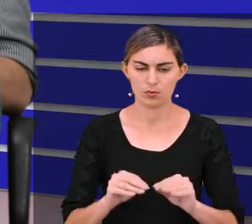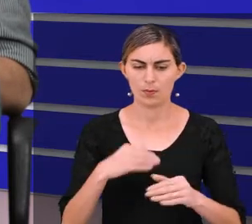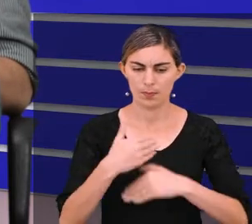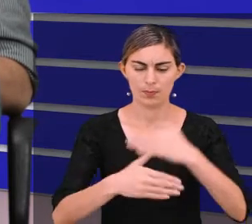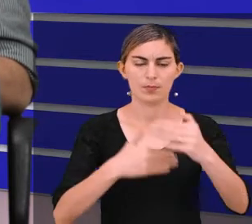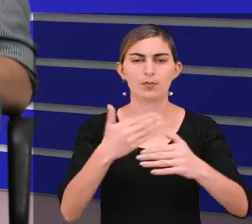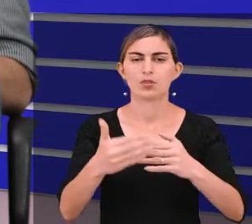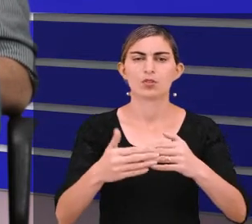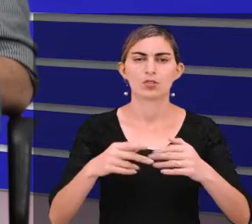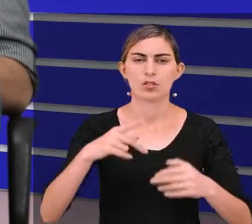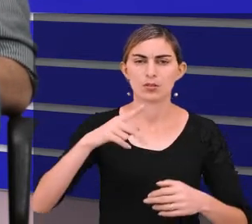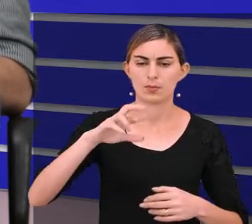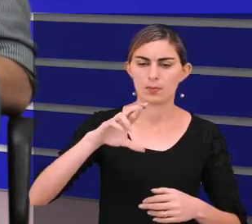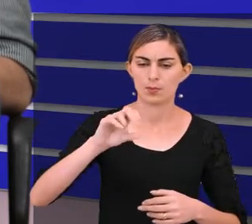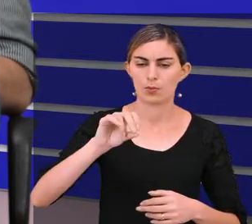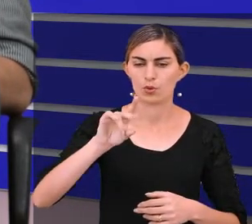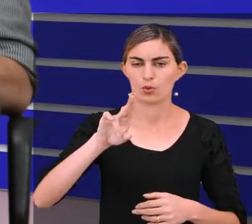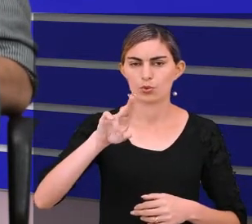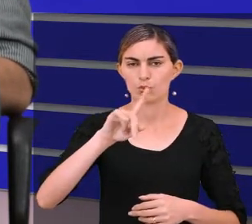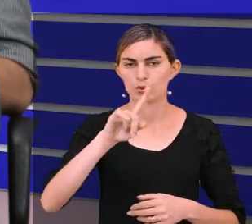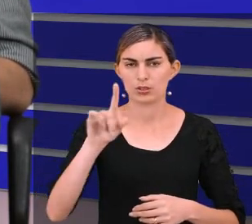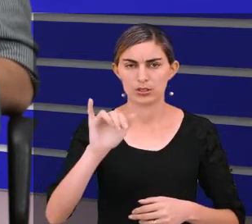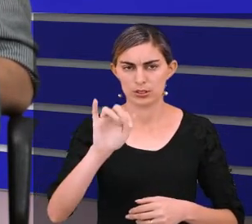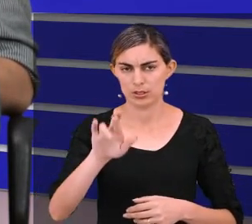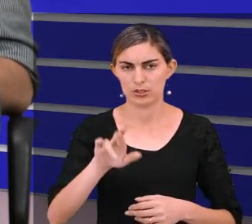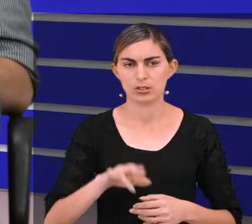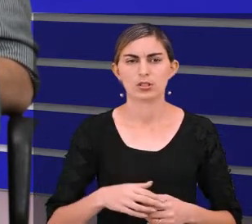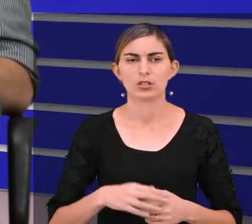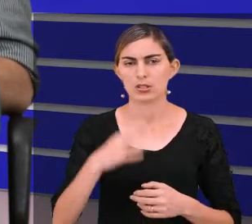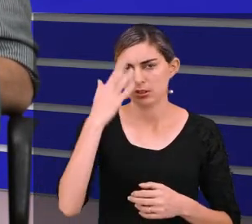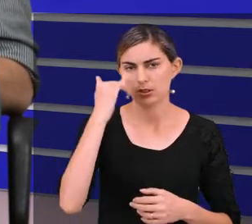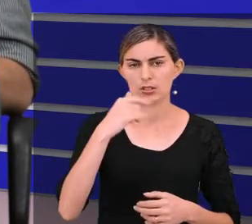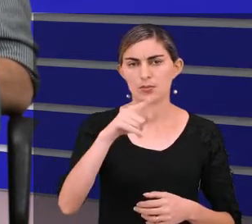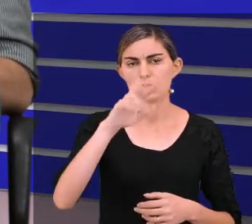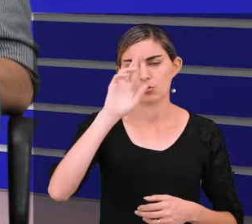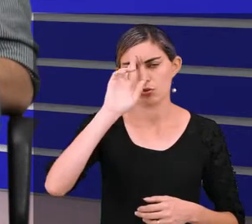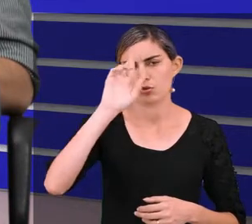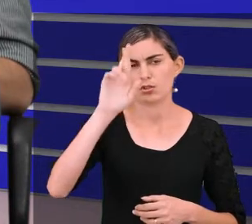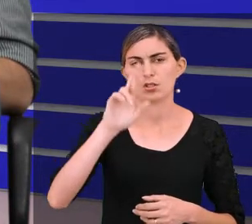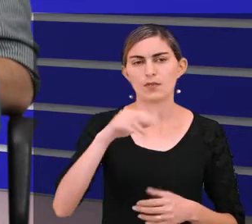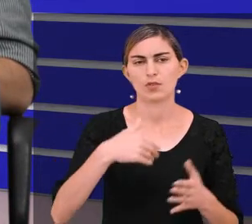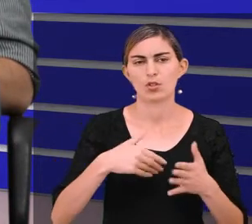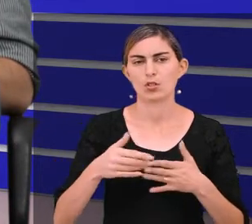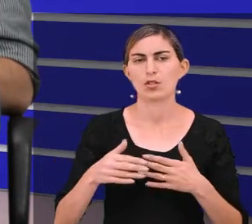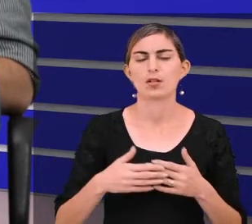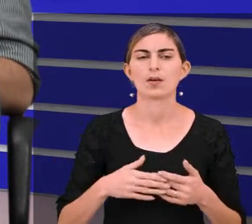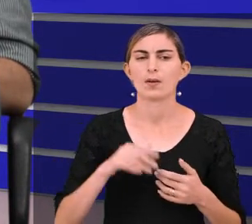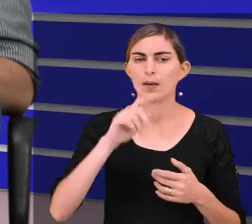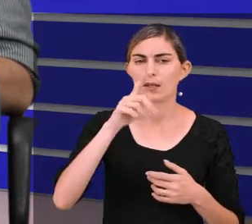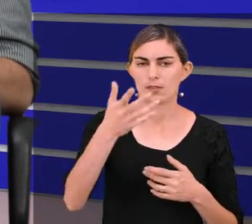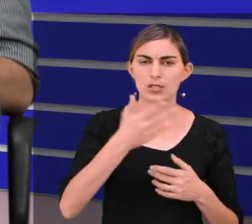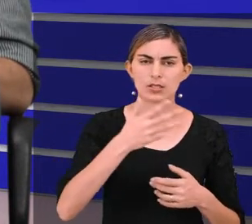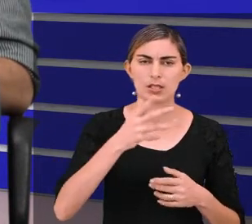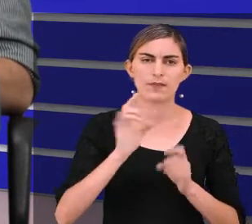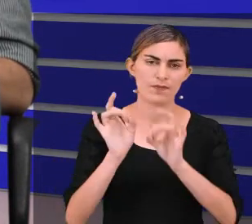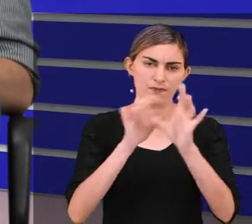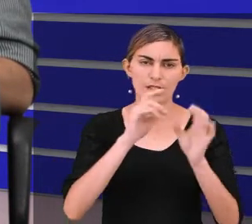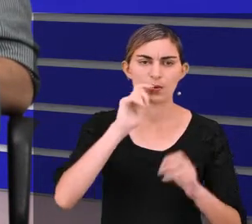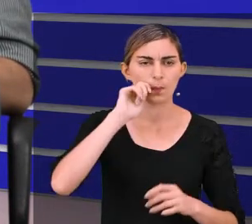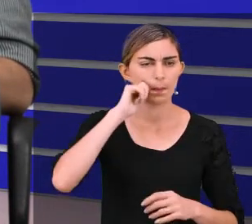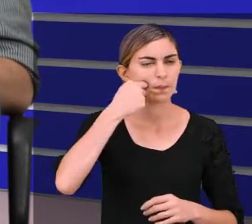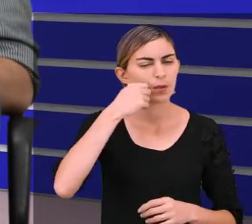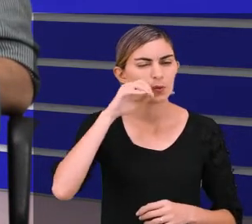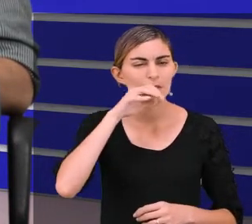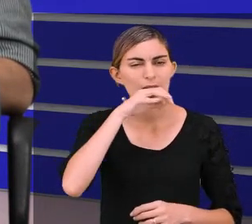fazer o processo para produzir aquele produto. Nós sabemos que o seu carro-chefe é o pão quentinho, que